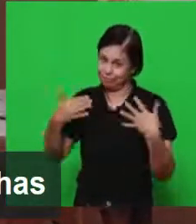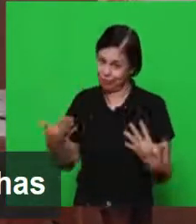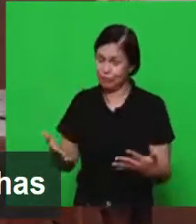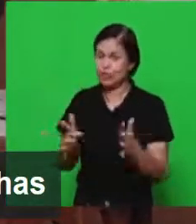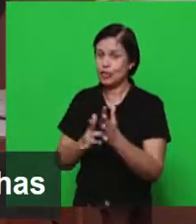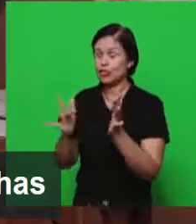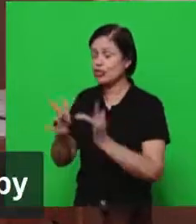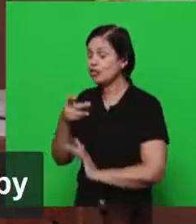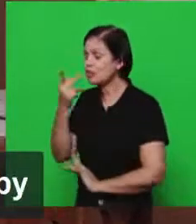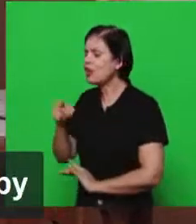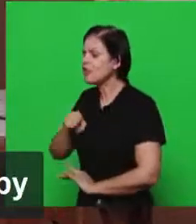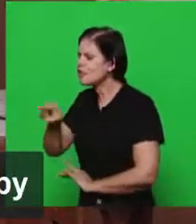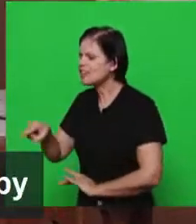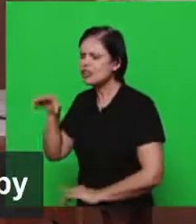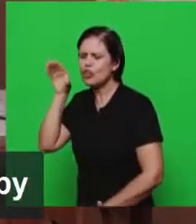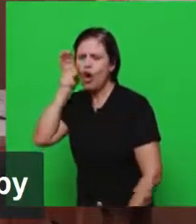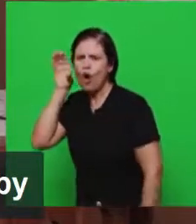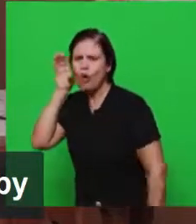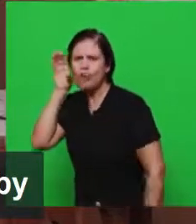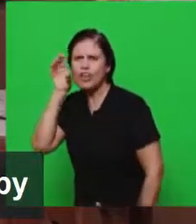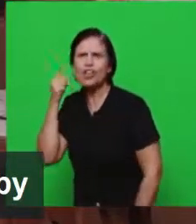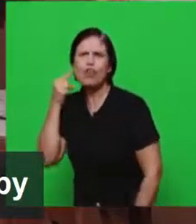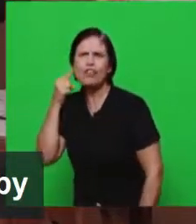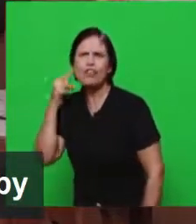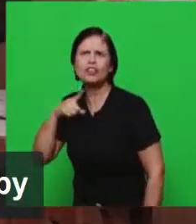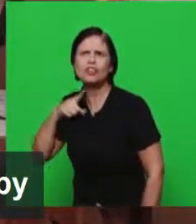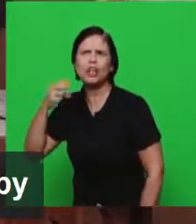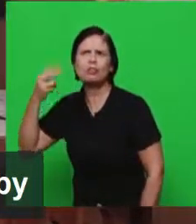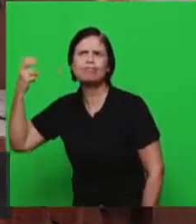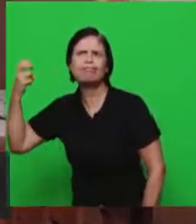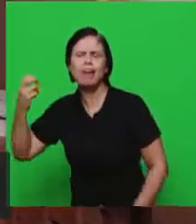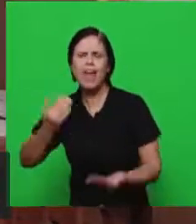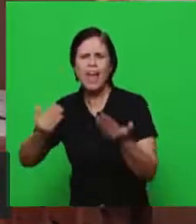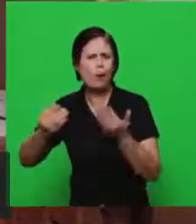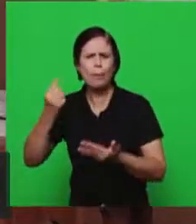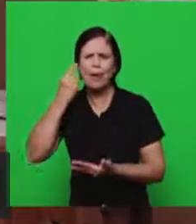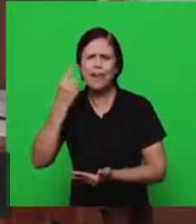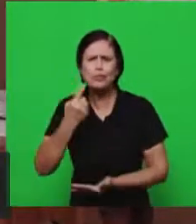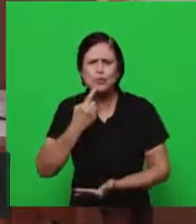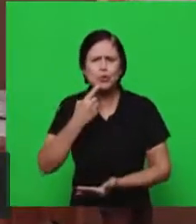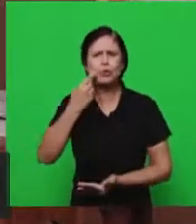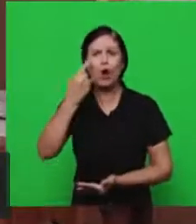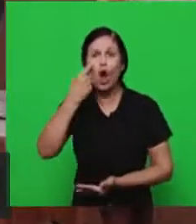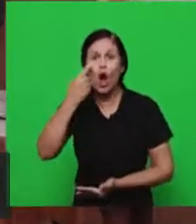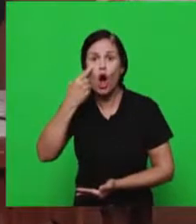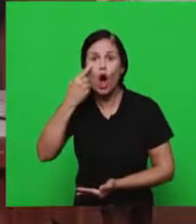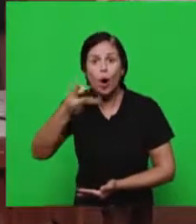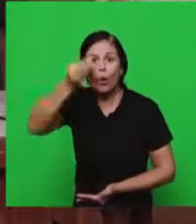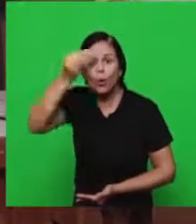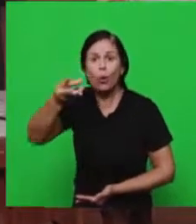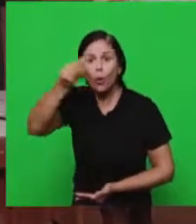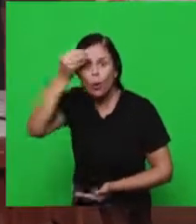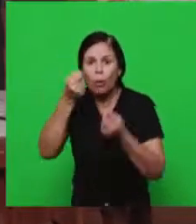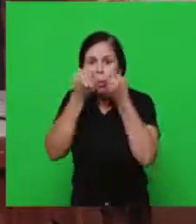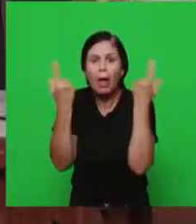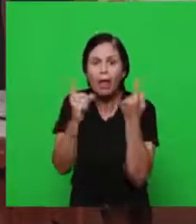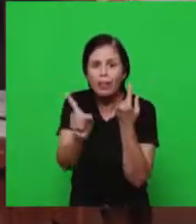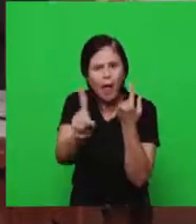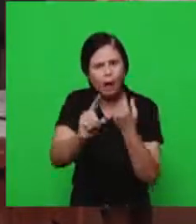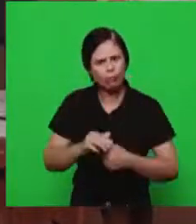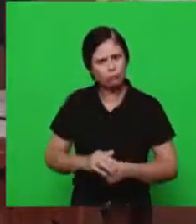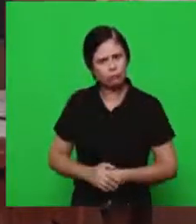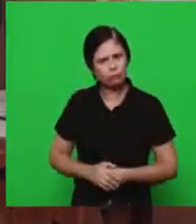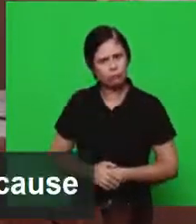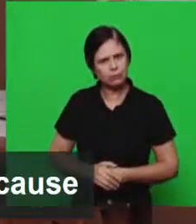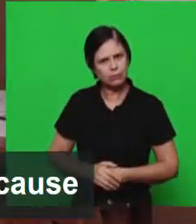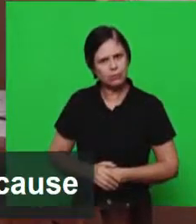ele diz assim quem tem ouvidos para ouvir ouça ele está de passagem a mensagem é essa ouviu ouviu não ouviu é o problema